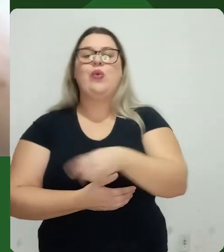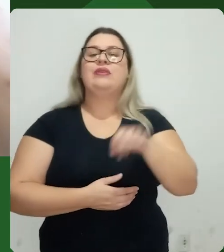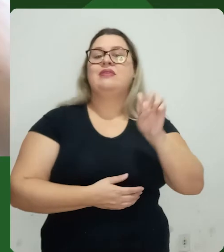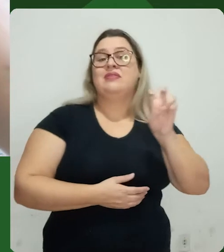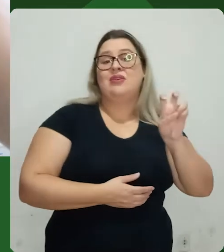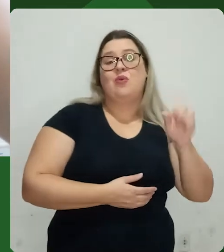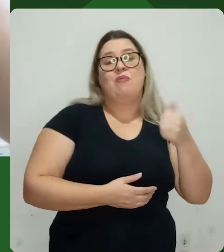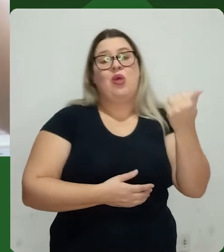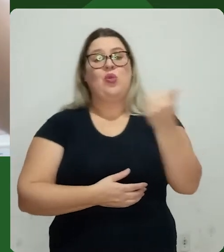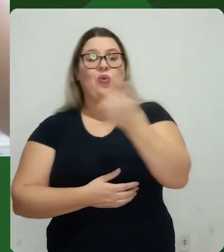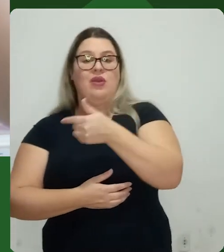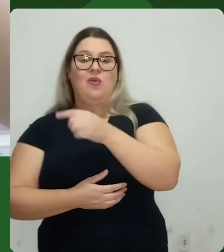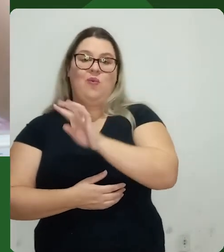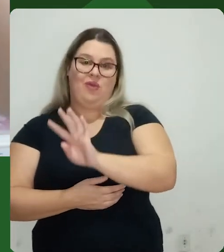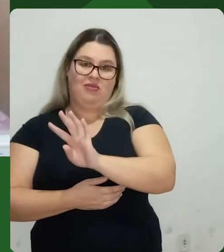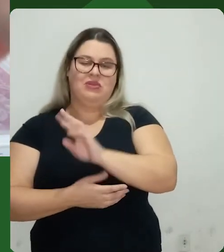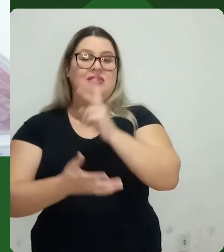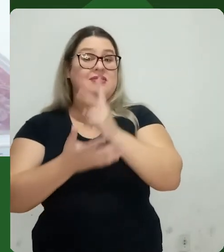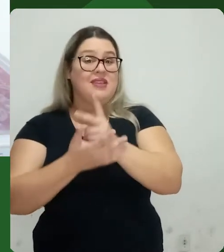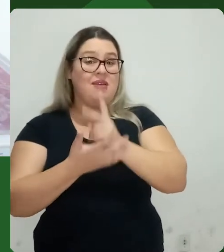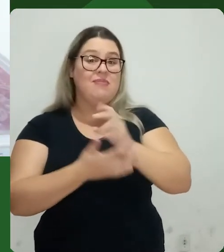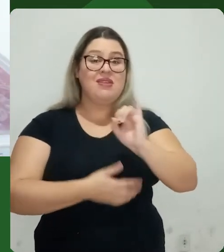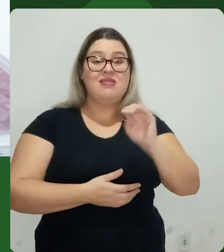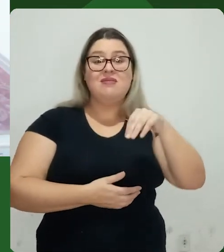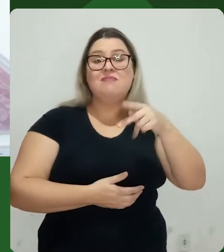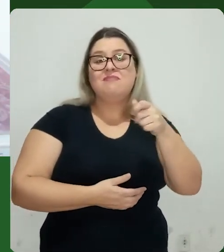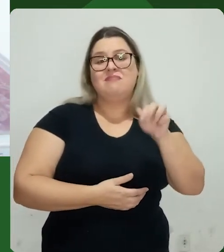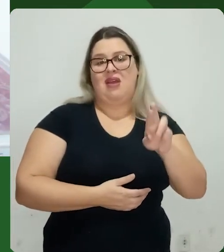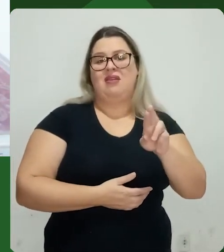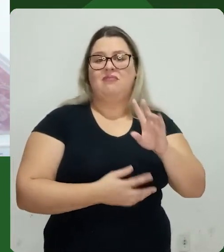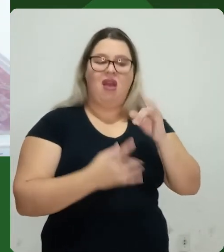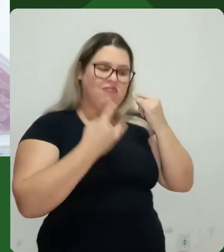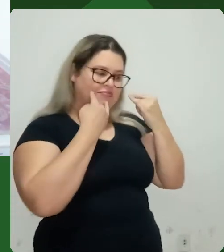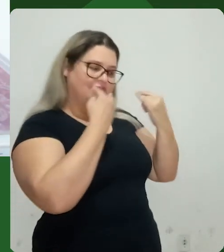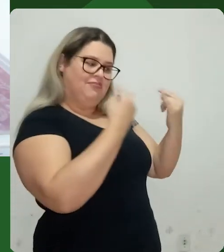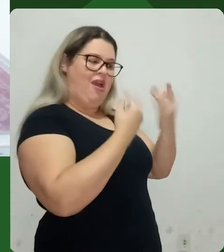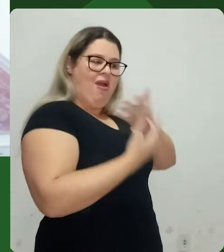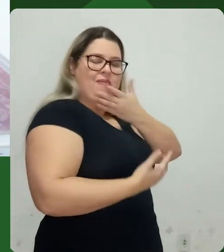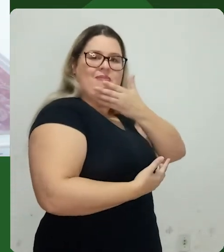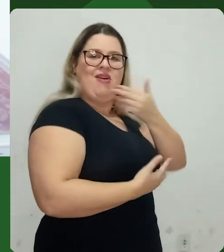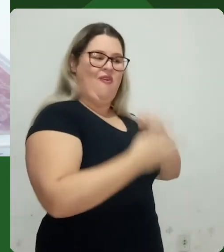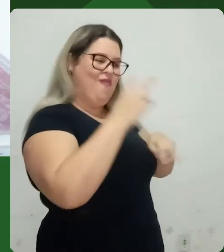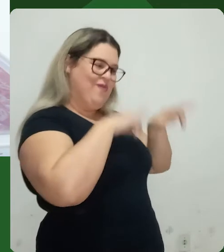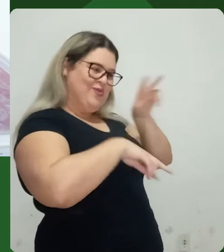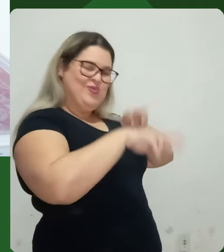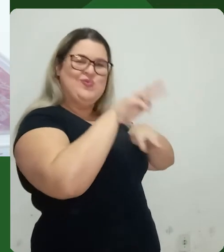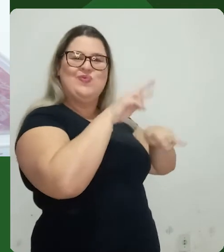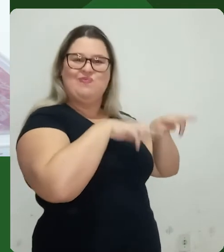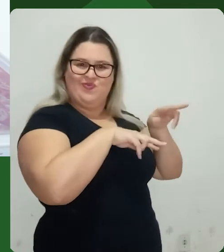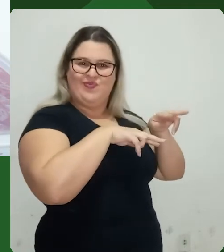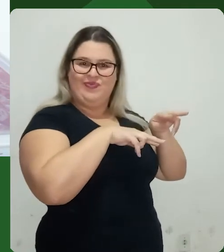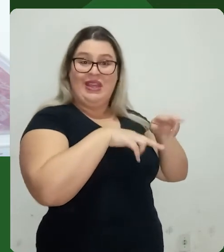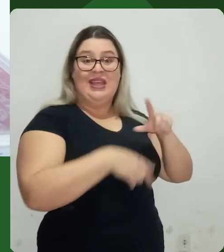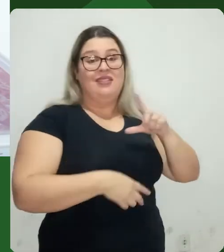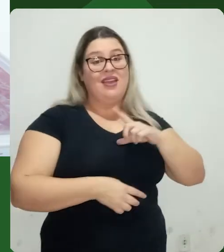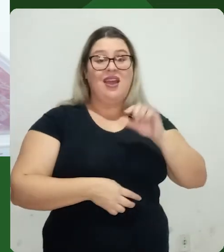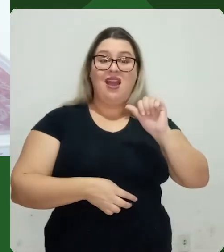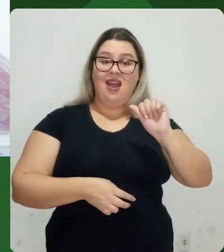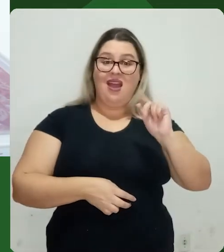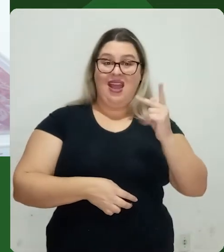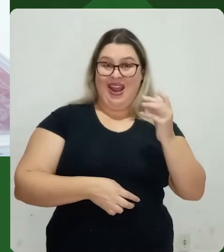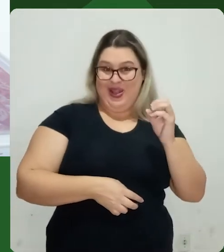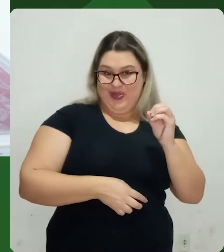3 vai ser sempre melhor do que 2, 5 melhor do que 4, enfim, sempre busca um número ímpar, isso é mais agradável pra nossa visão.